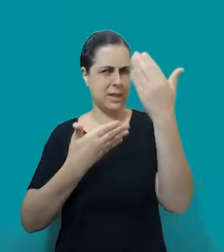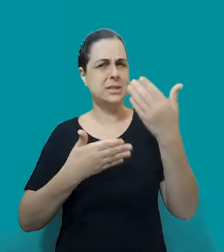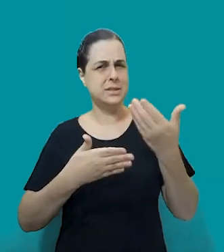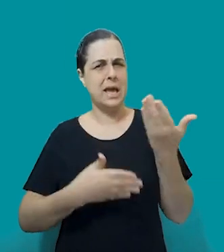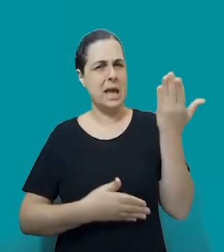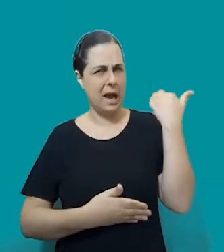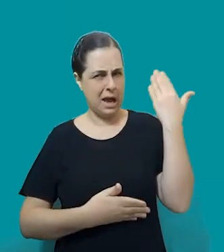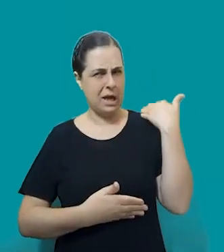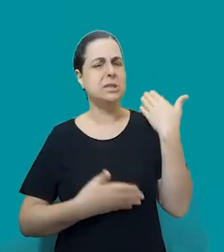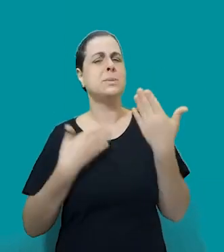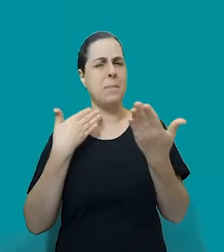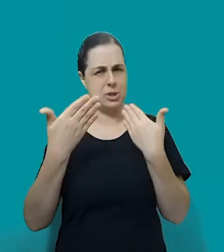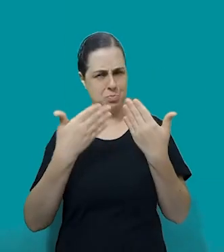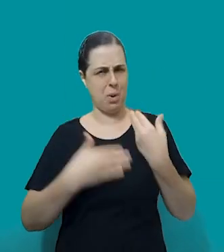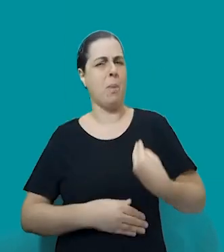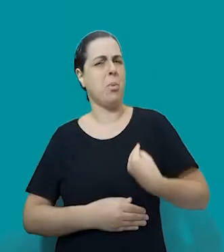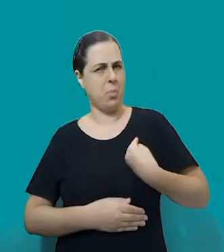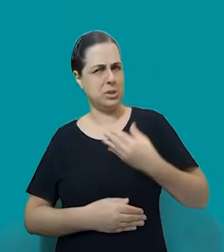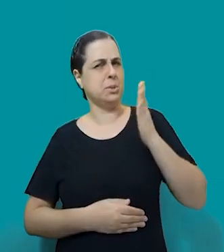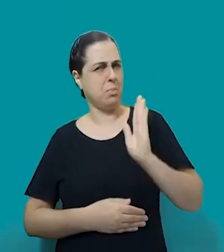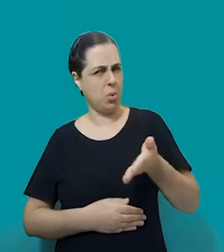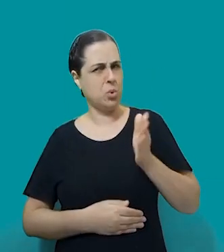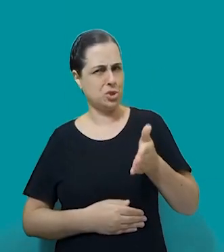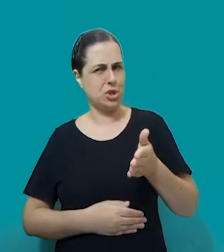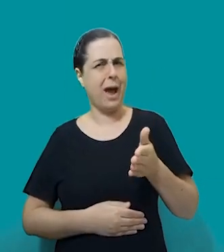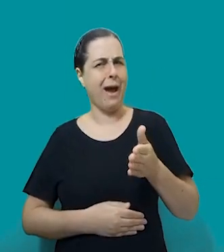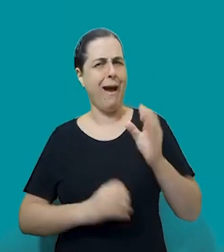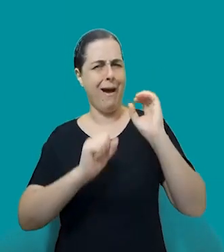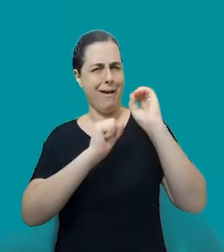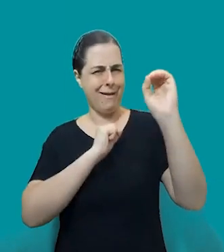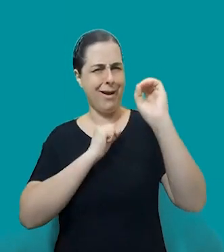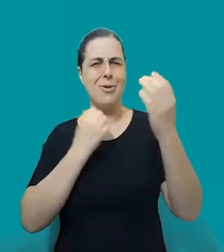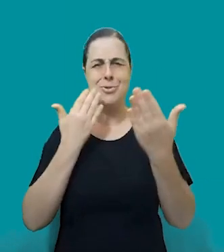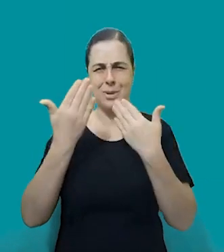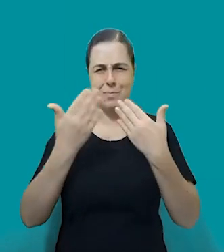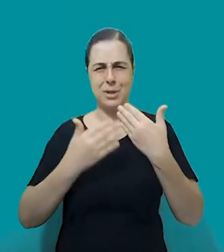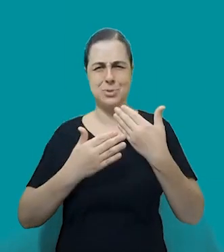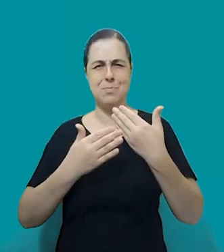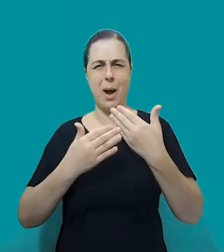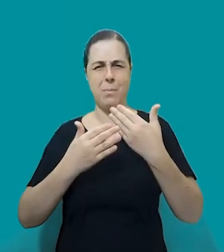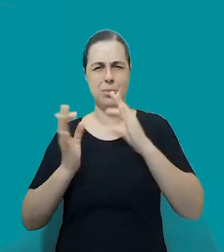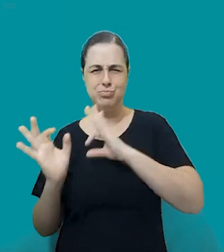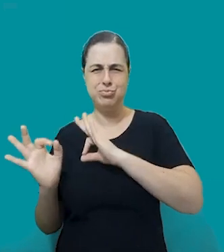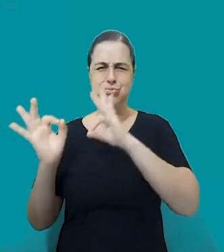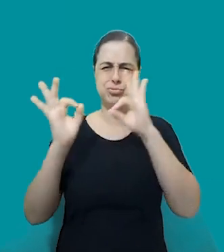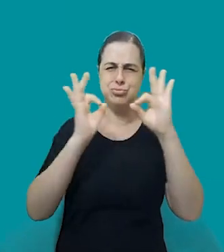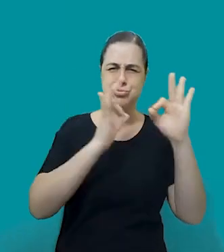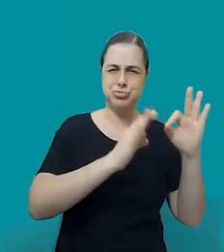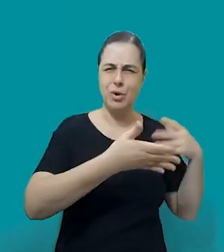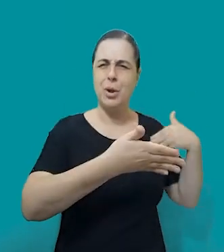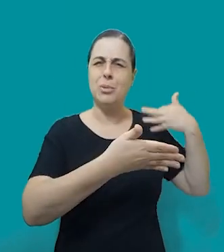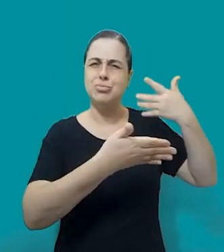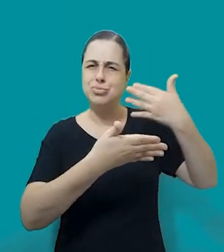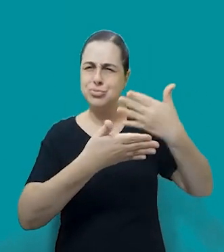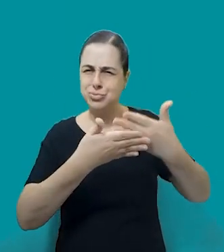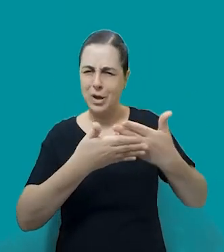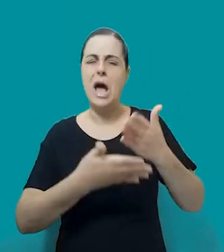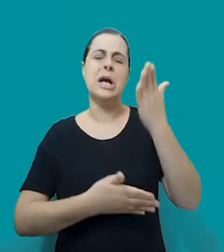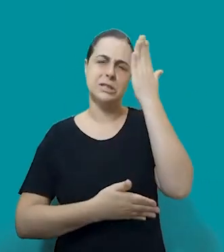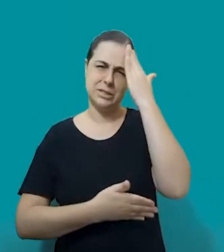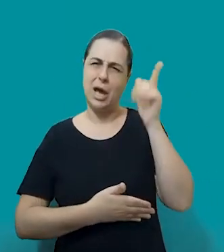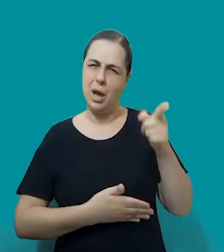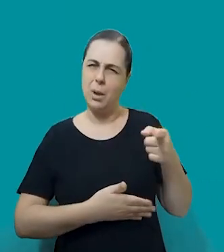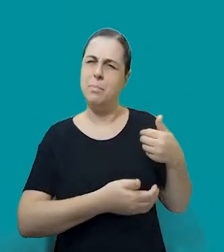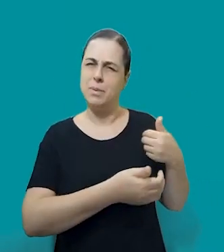bate-papos, quem acompanha a Carlota sabe que você tem tratado desse assunto violência de gênero com a gente há muito tempo,